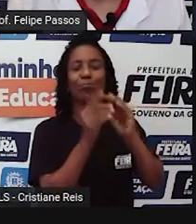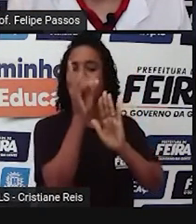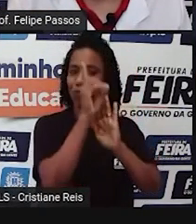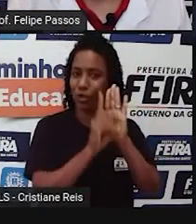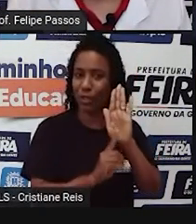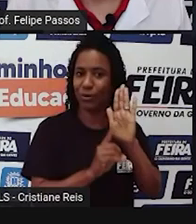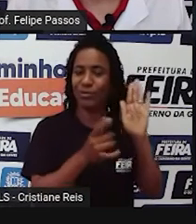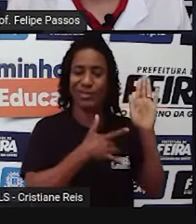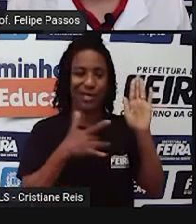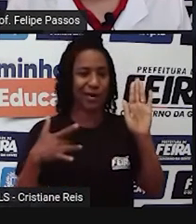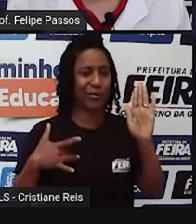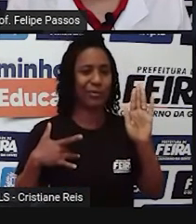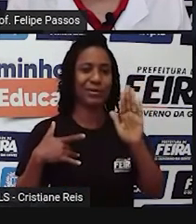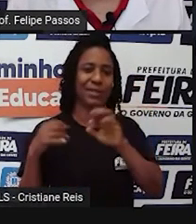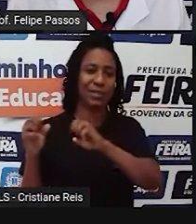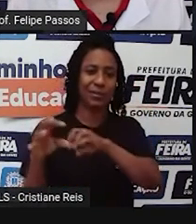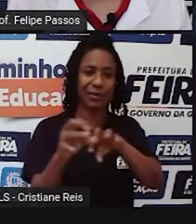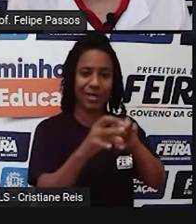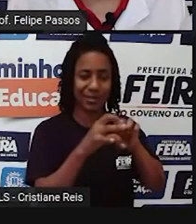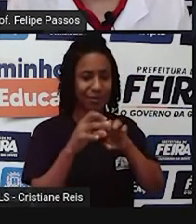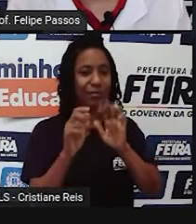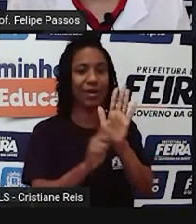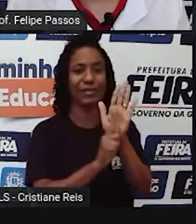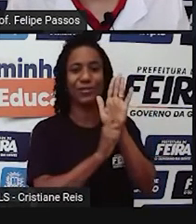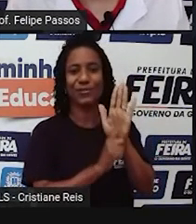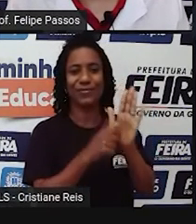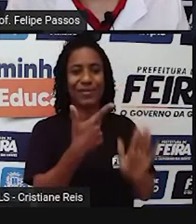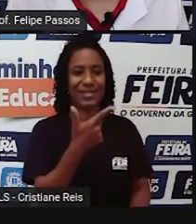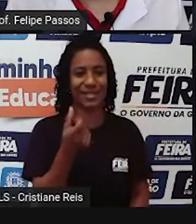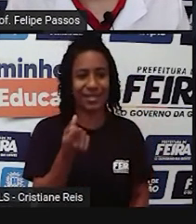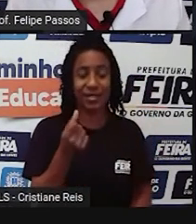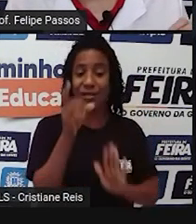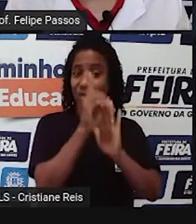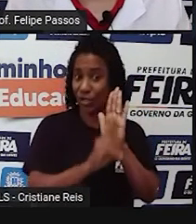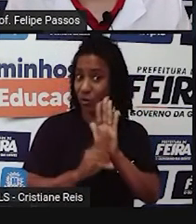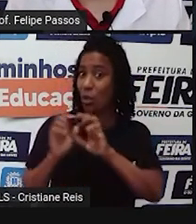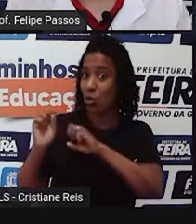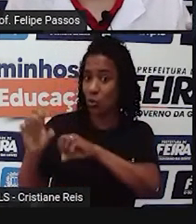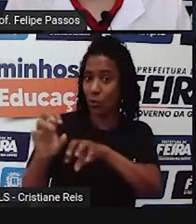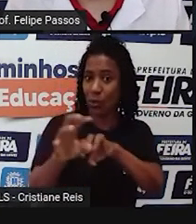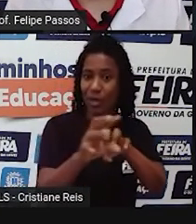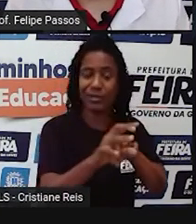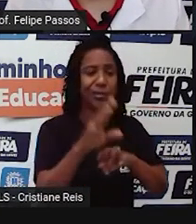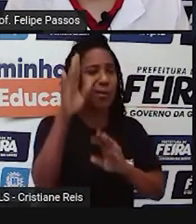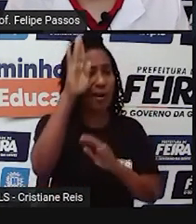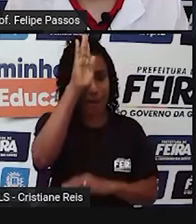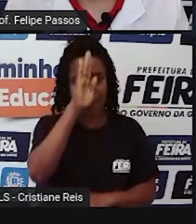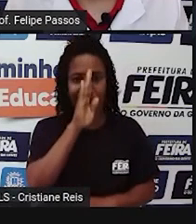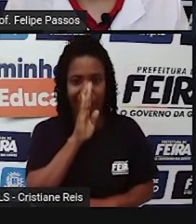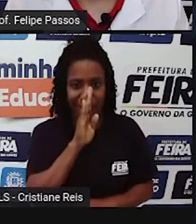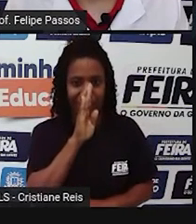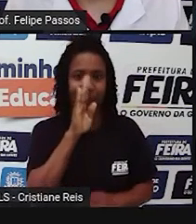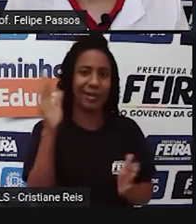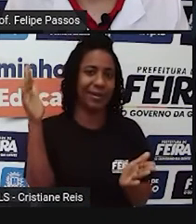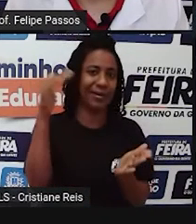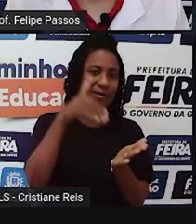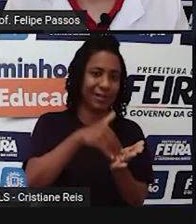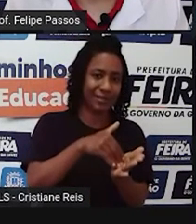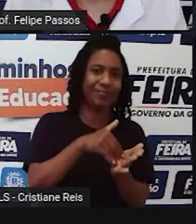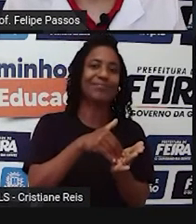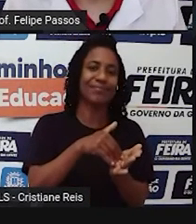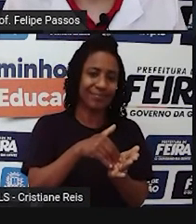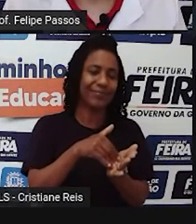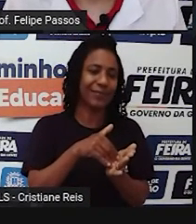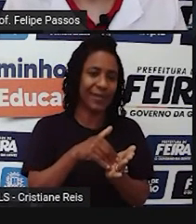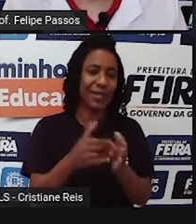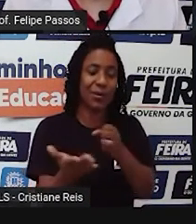é saúde básica. Artigo 26. Toda pessoa tem direito à educação e a educação deve ser gratuita, pelo menos, a correspondente ao ensino